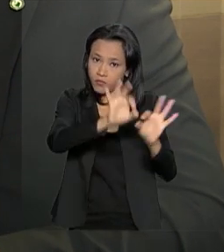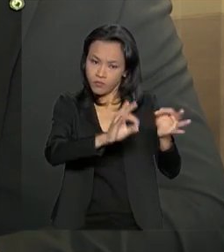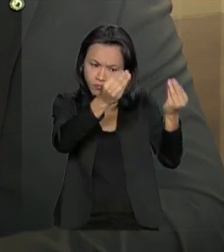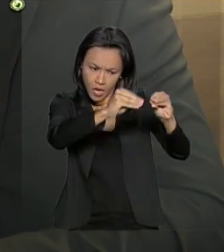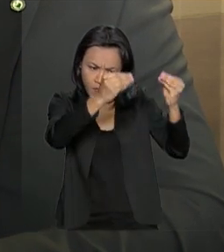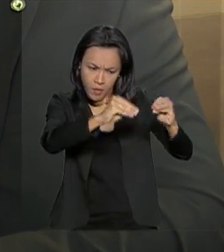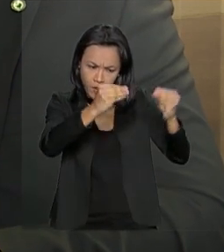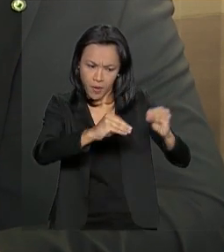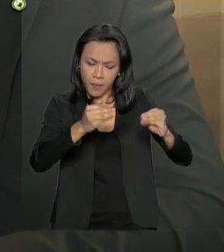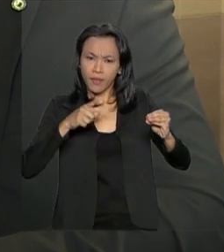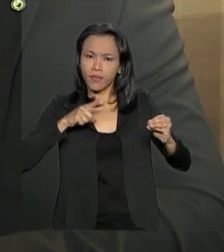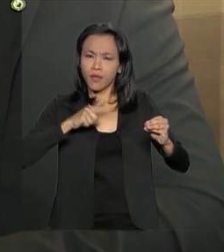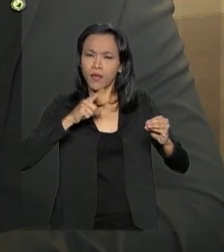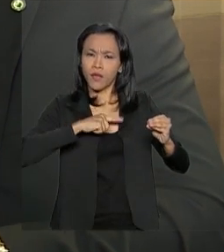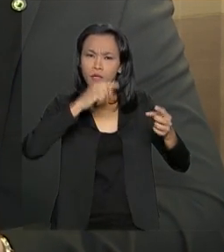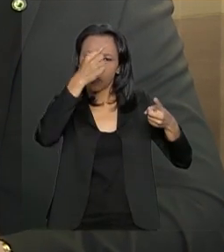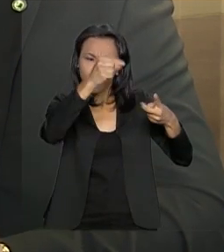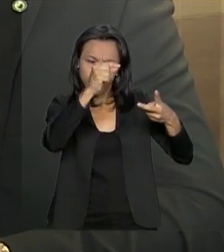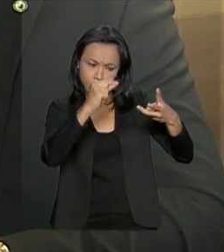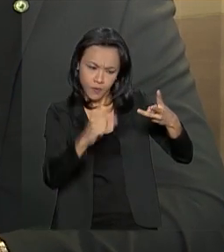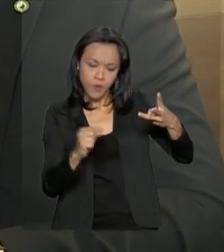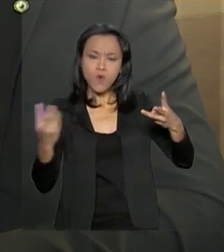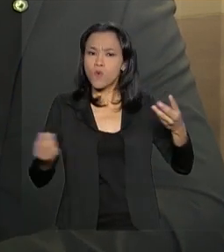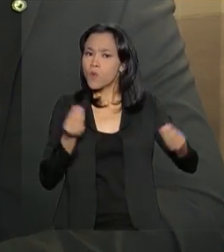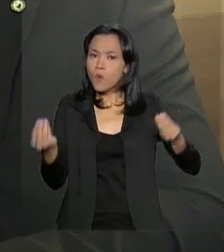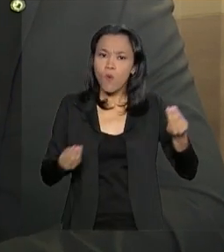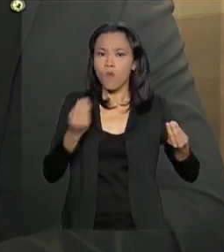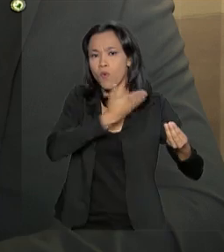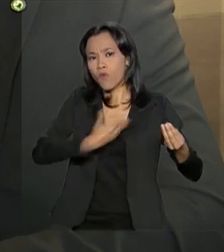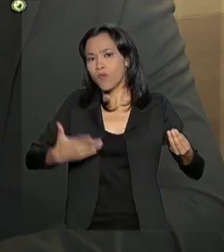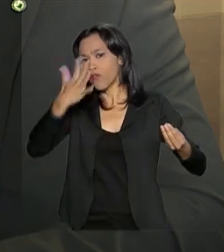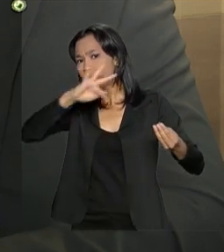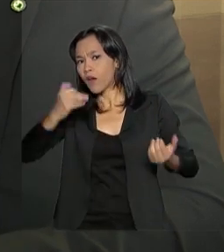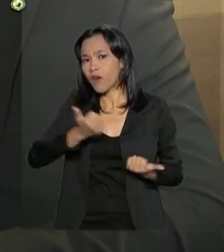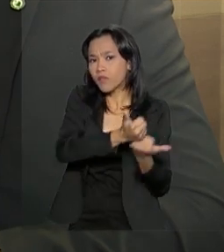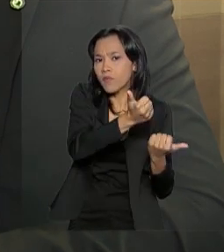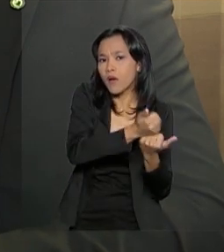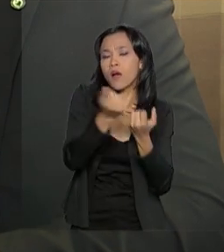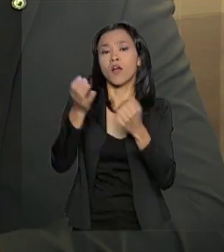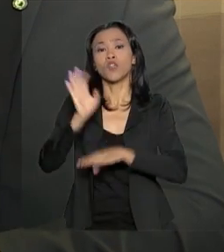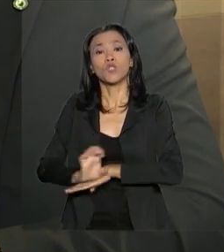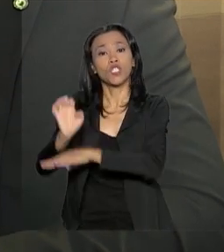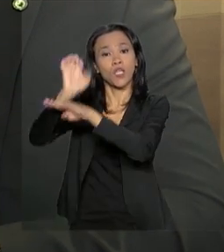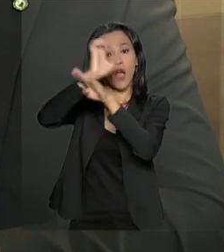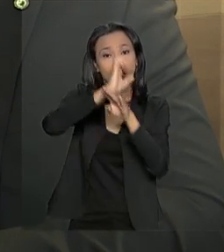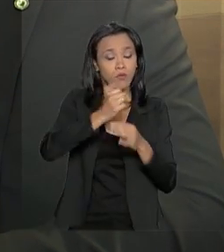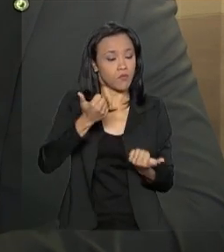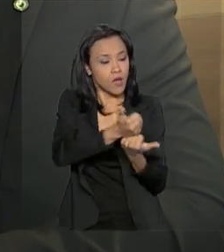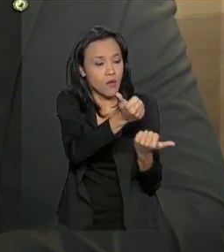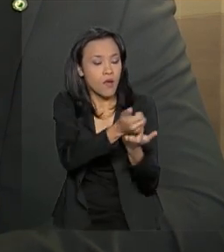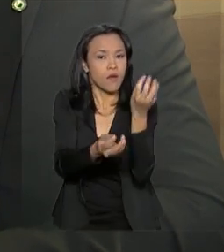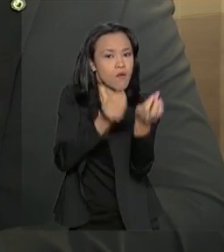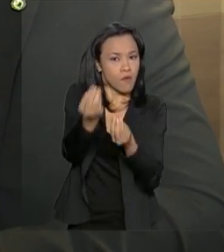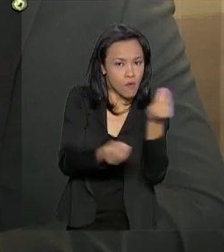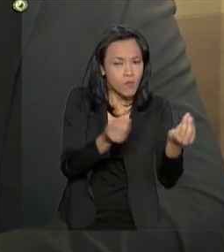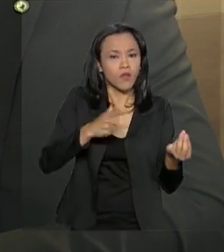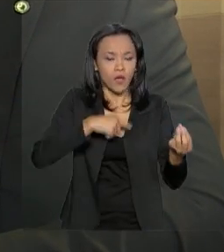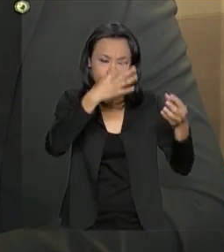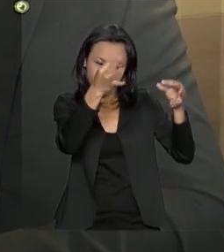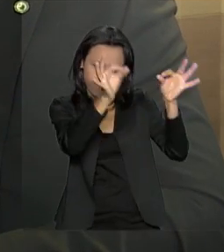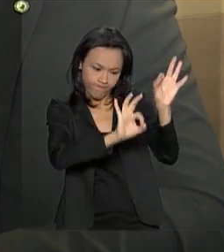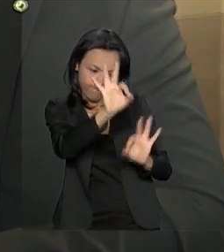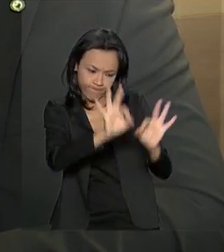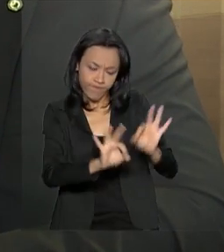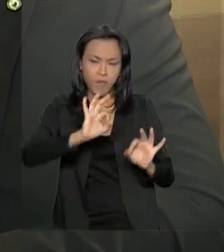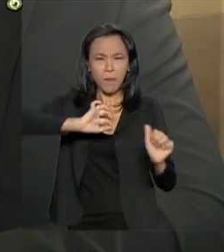previstas as ações, as intervenções, tanto do governo federal quanto dos governos estaduais, que podem, de maneira estruturante, alterar essa